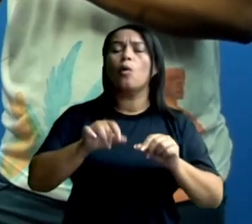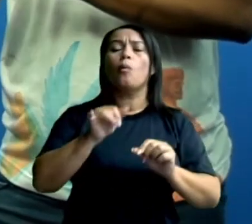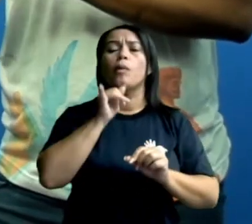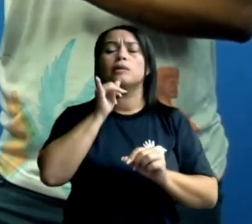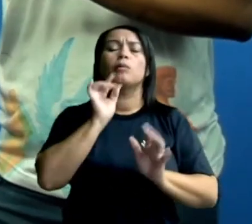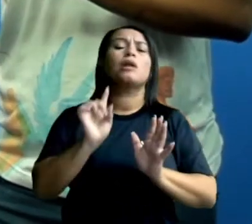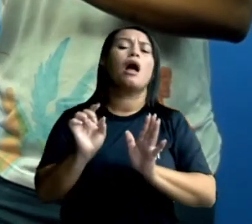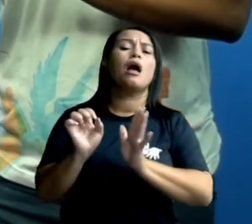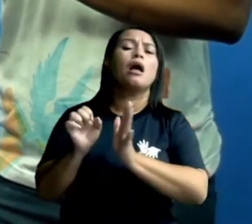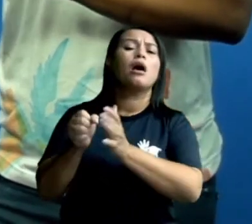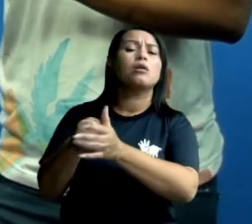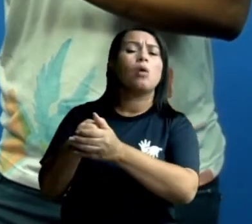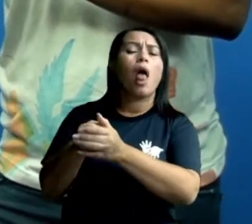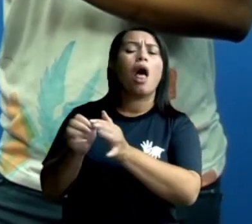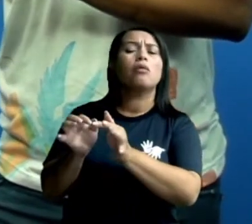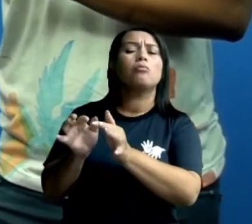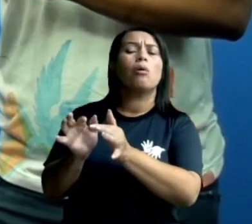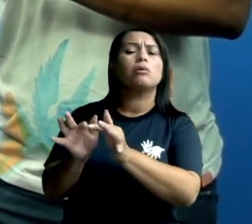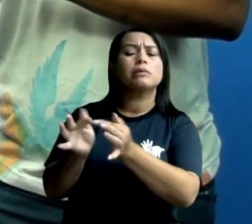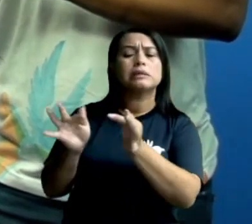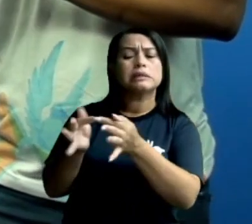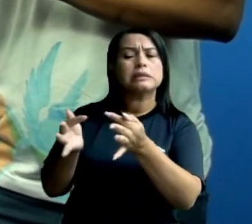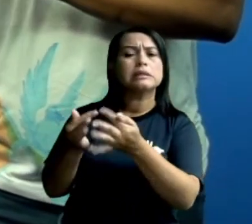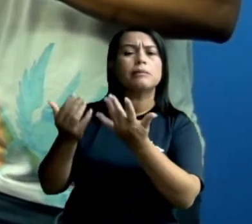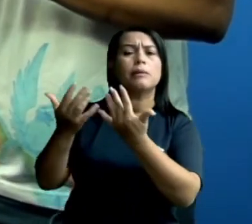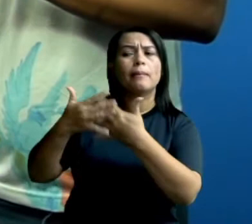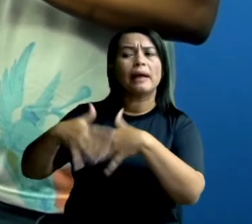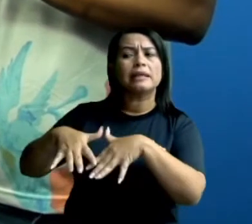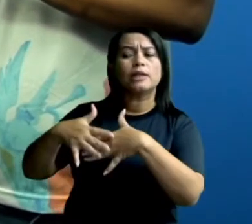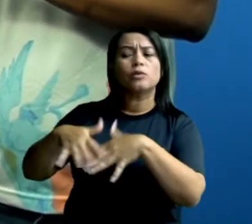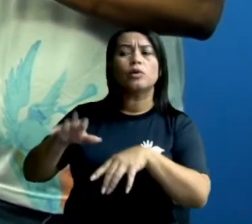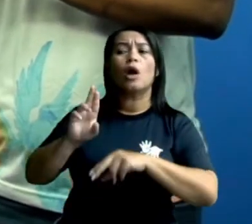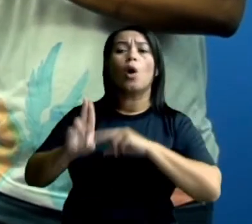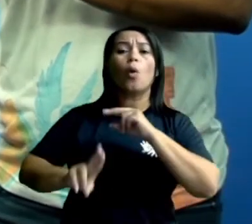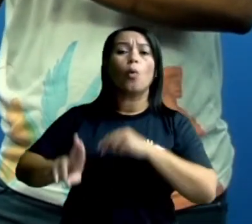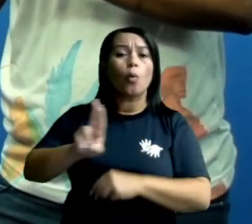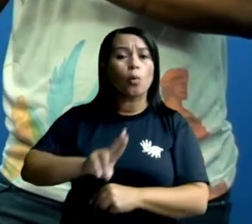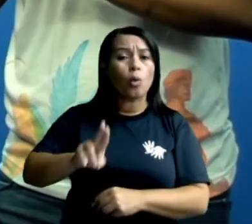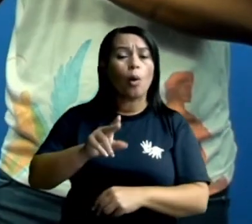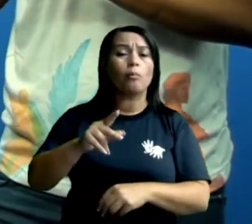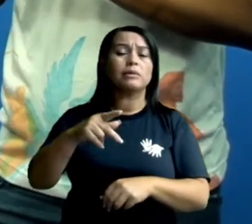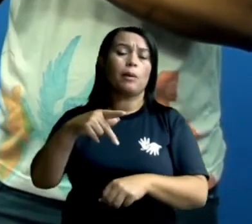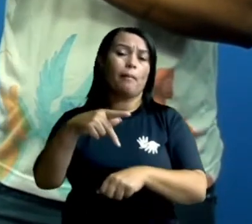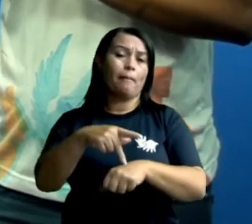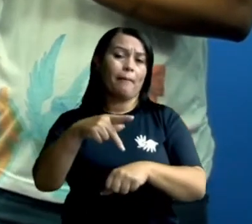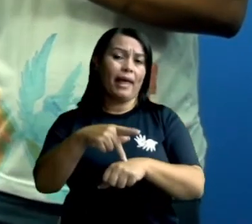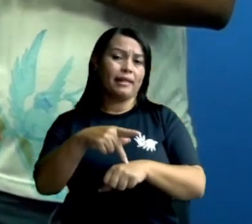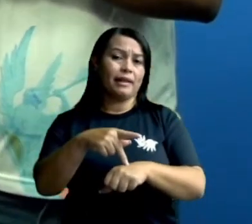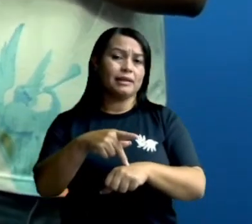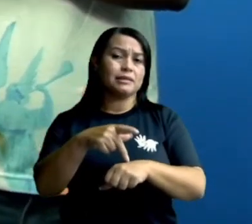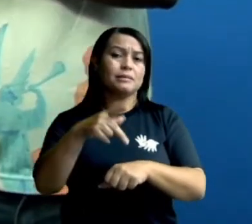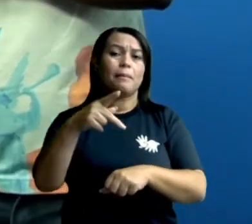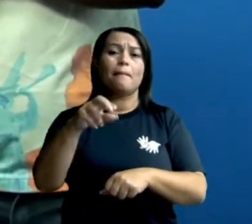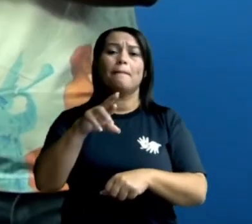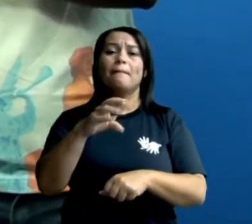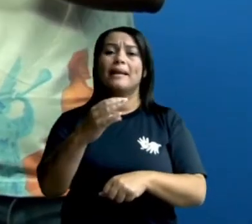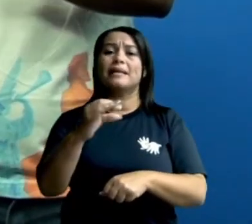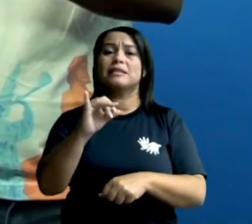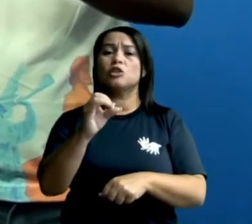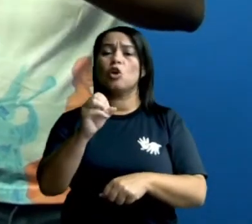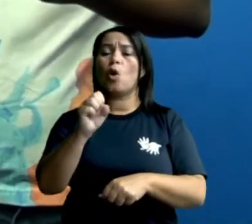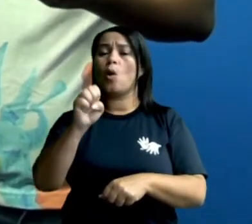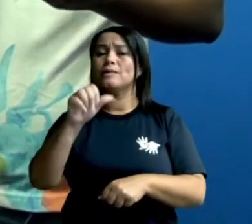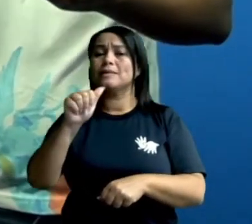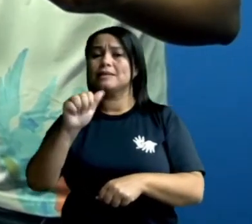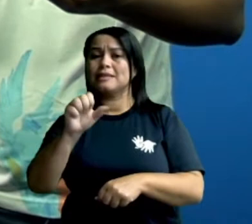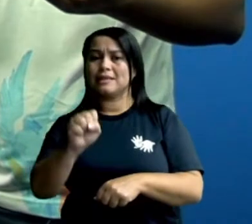mais simples, mais pura, são chamados de pedras preciosas ou de minerais, como acontece com diversas